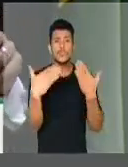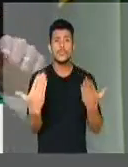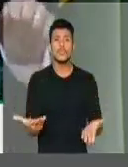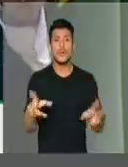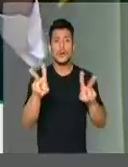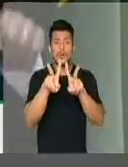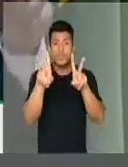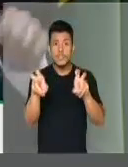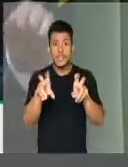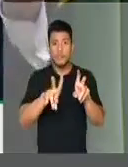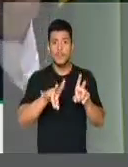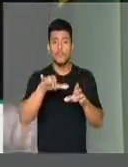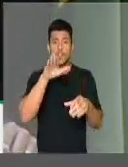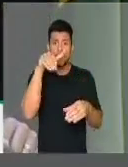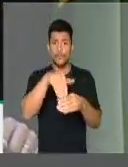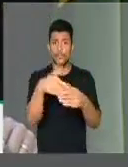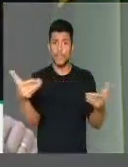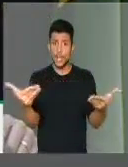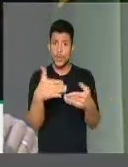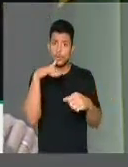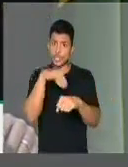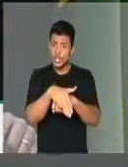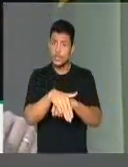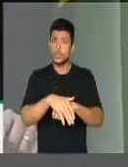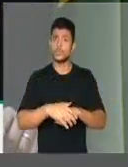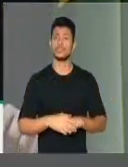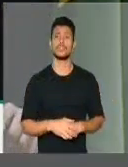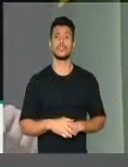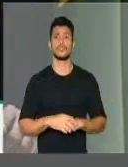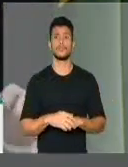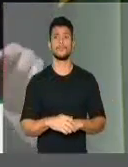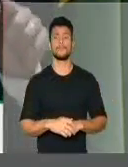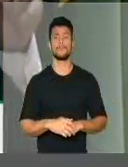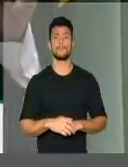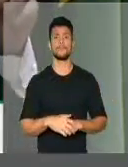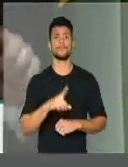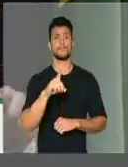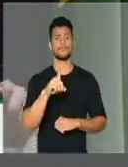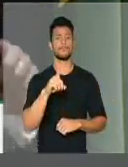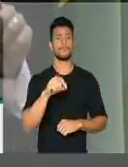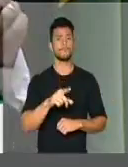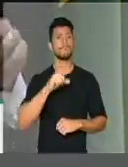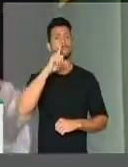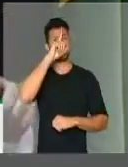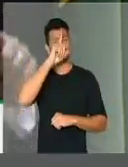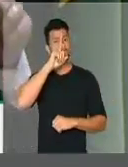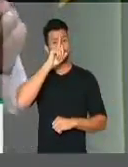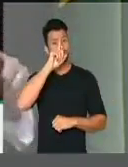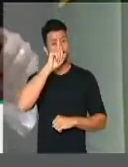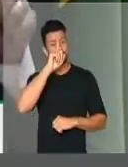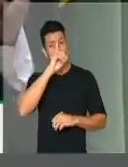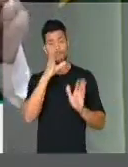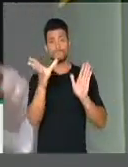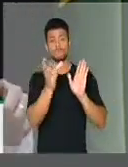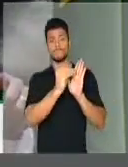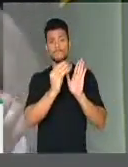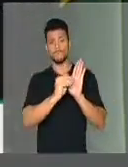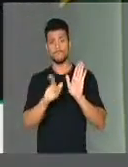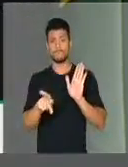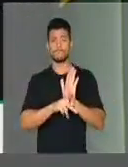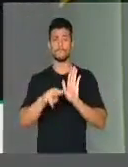que vão votar na noite de hoje. É muito grave o conteúdo da medida